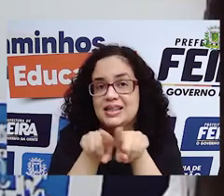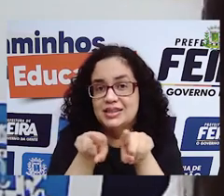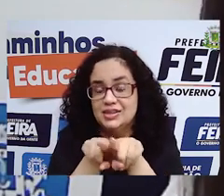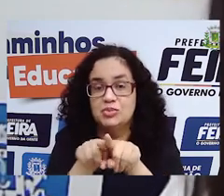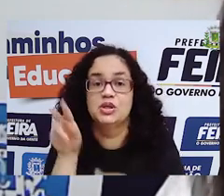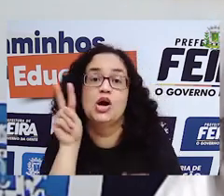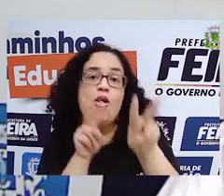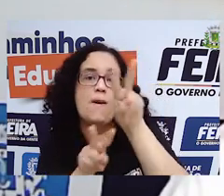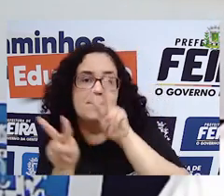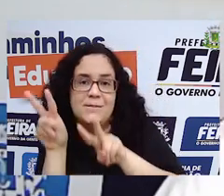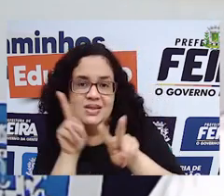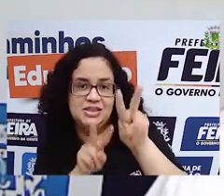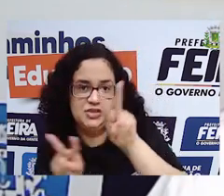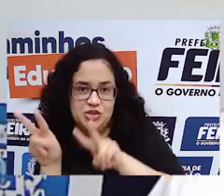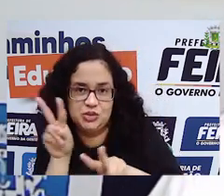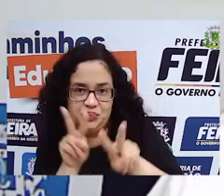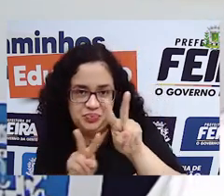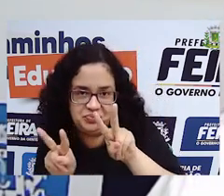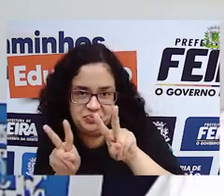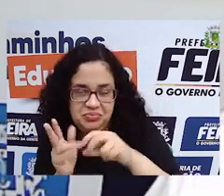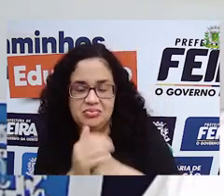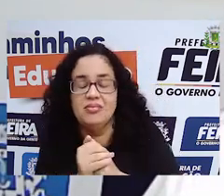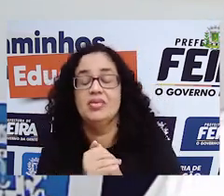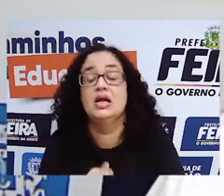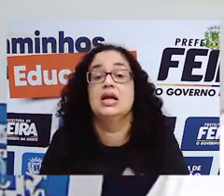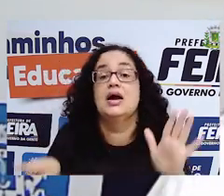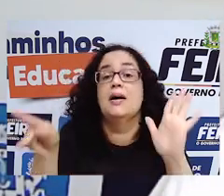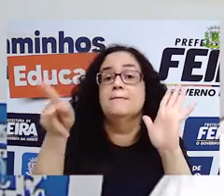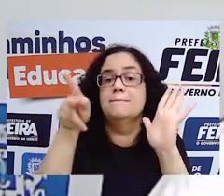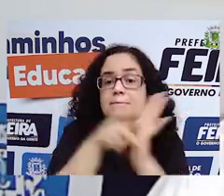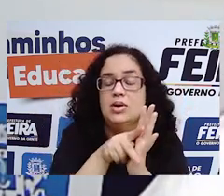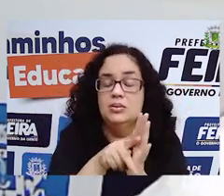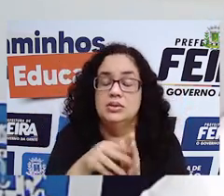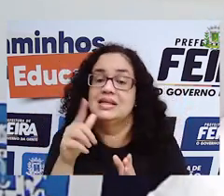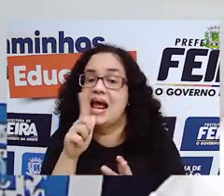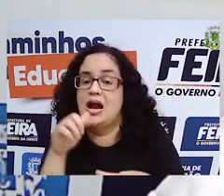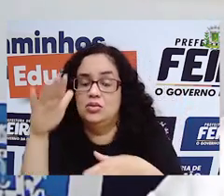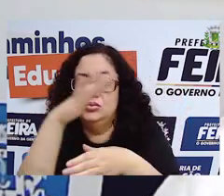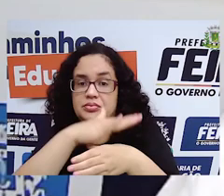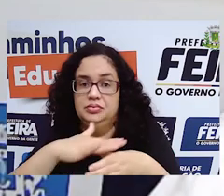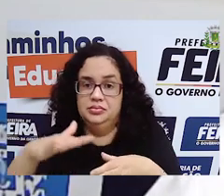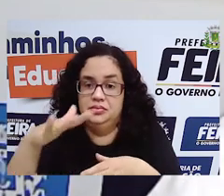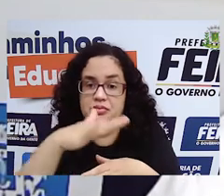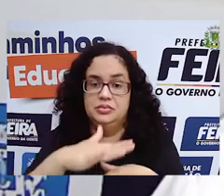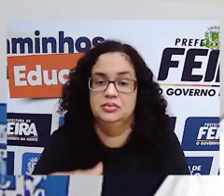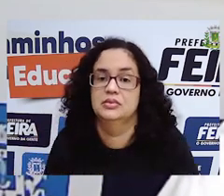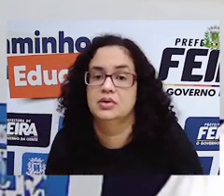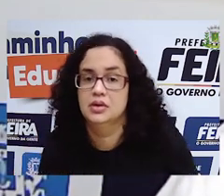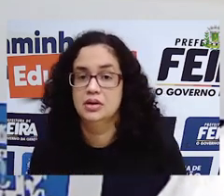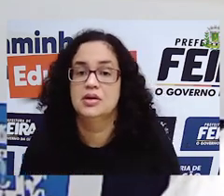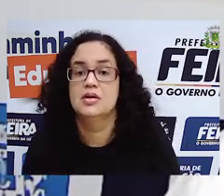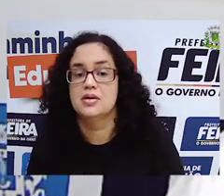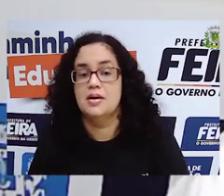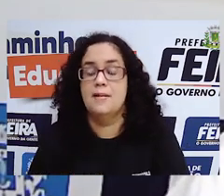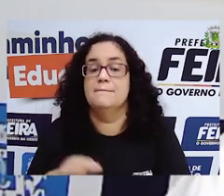observações em relação à propriedade da permeabilidade. Mas vamos lá aos resultados da nossa